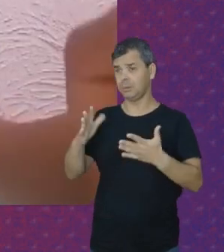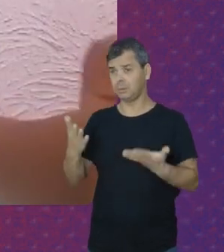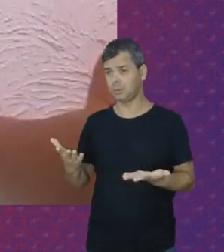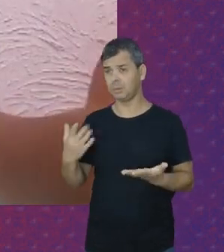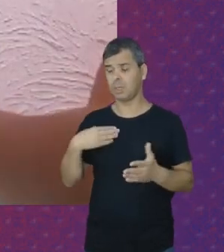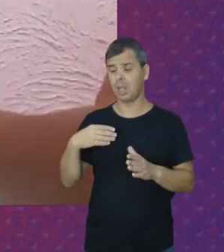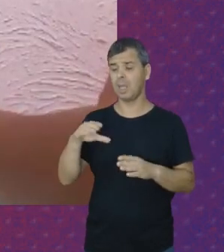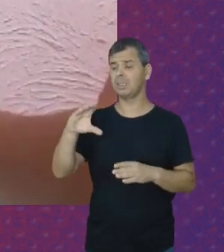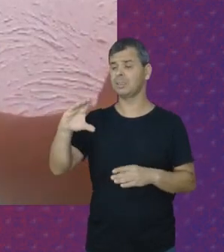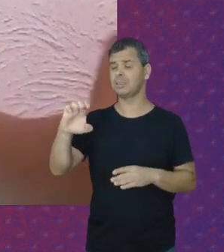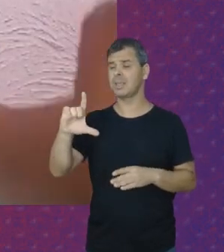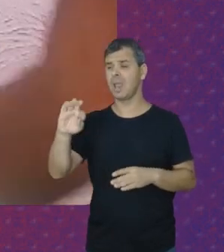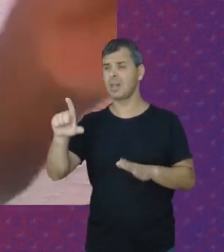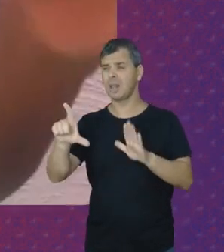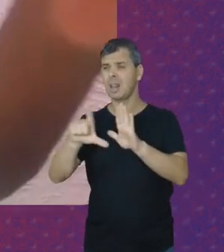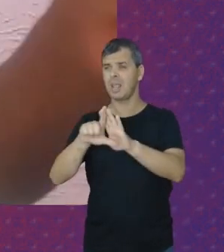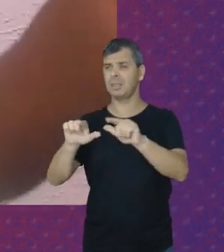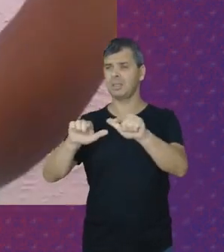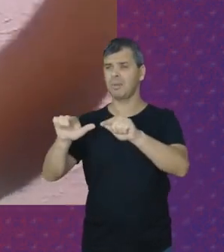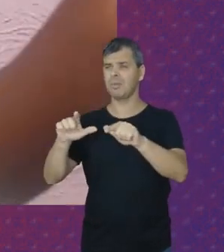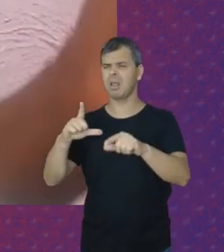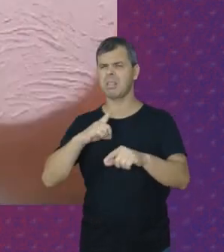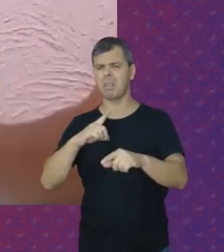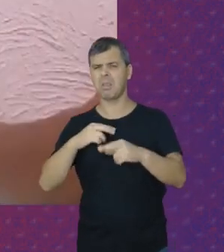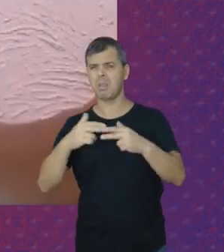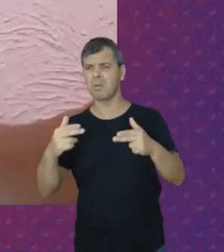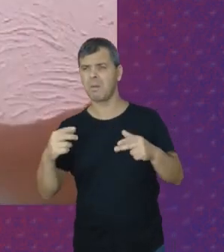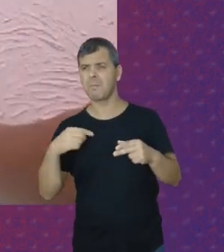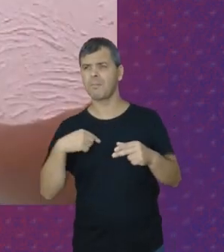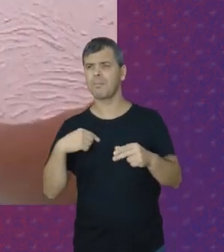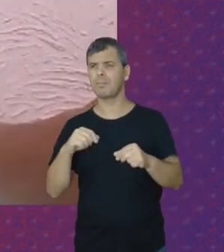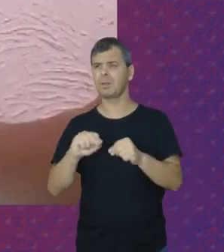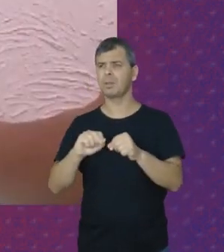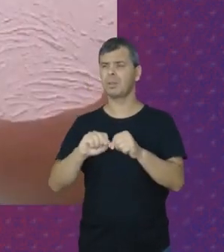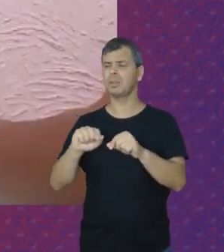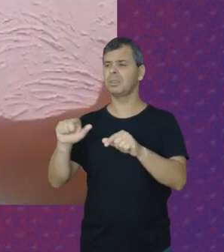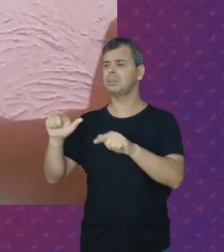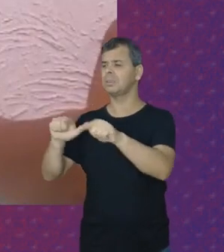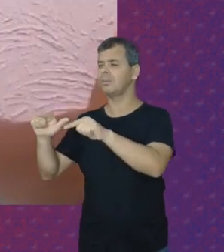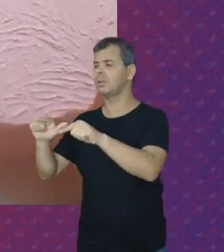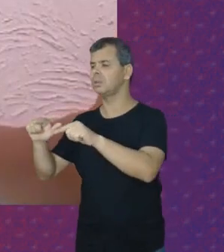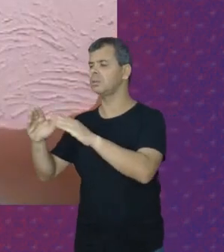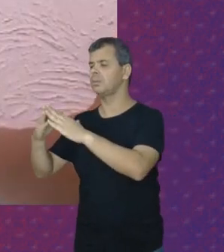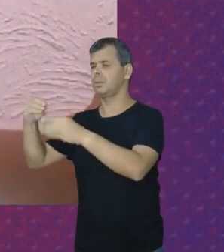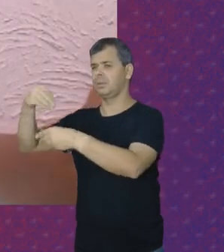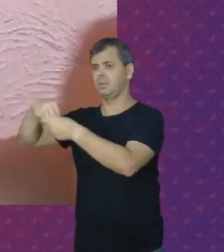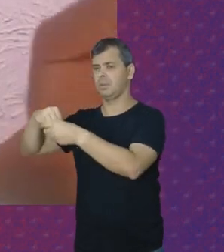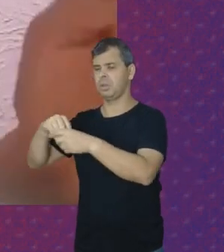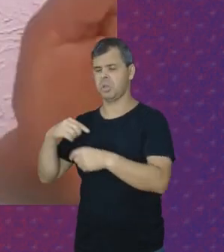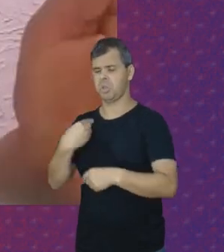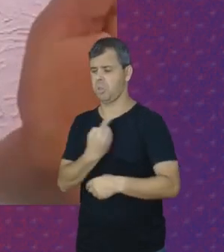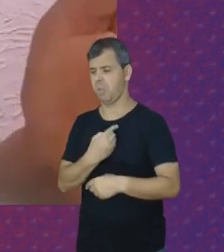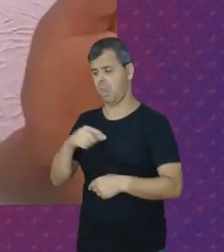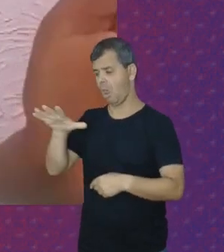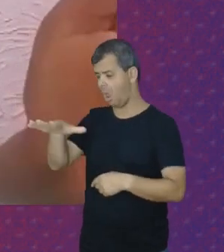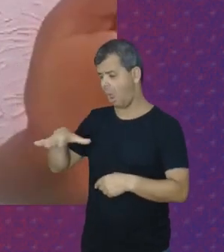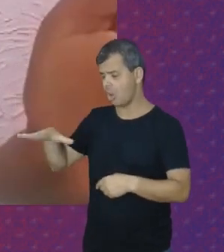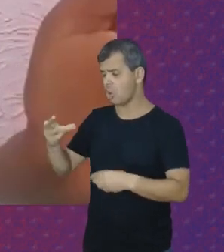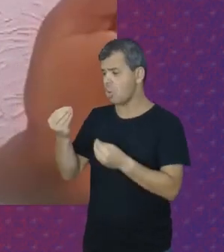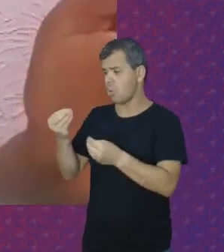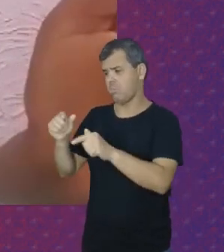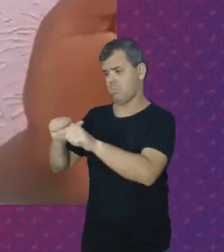lá Na CLT Tem uma cláusula Algumas coisas Exceto Trabalhadora Doméstica Então a gente Não era considerada Como